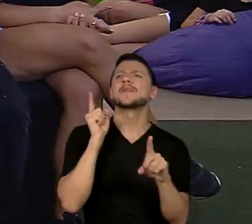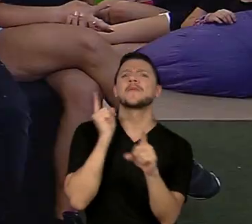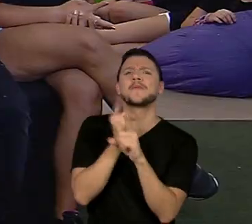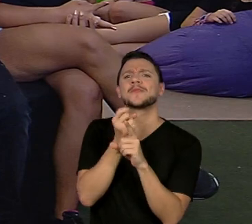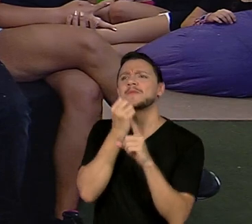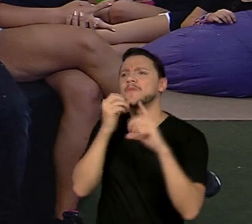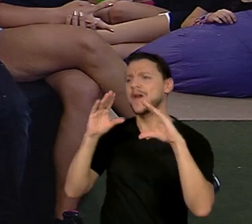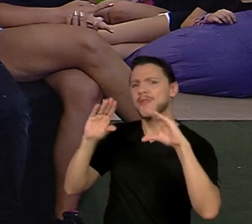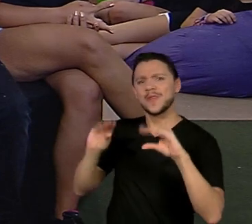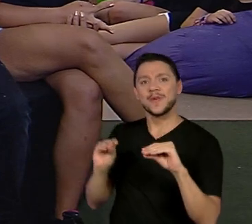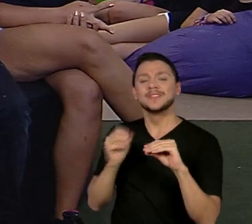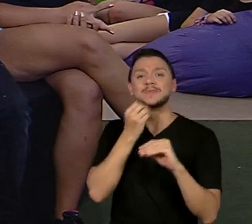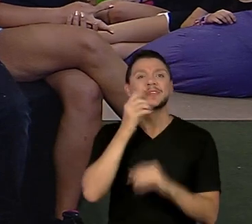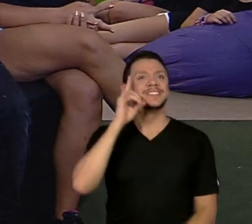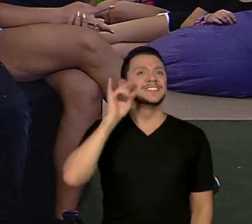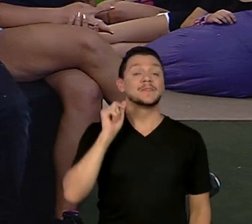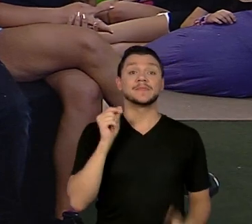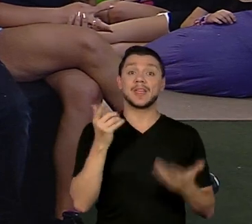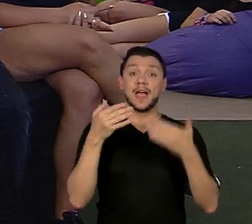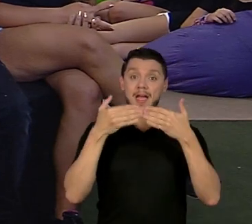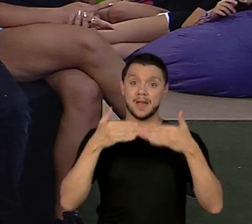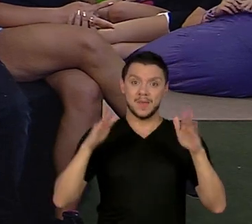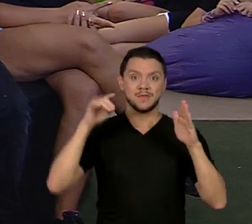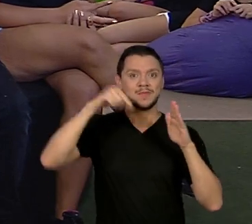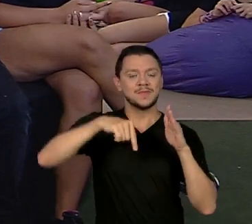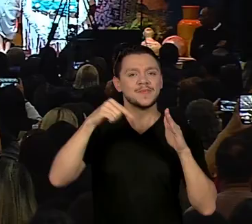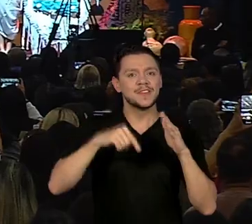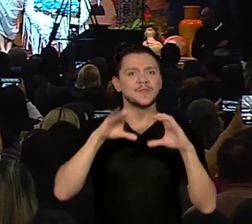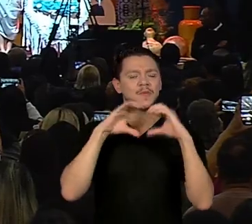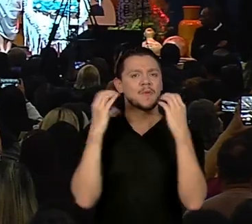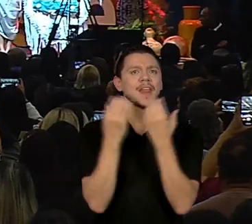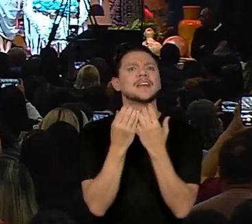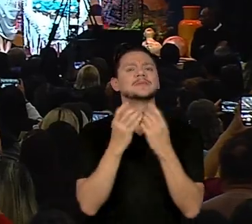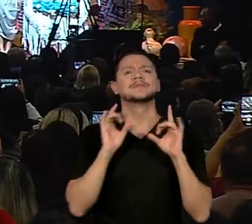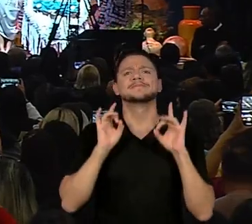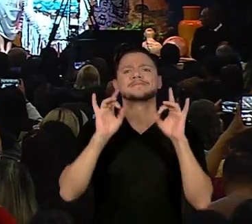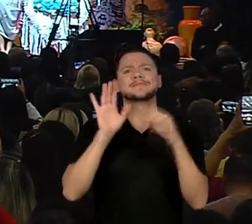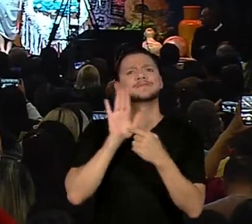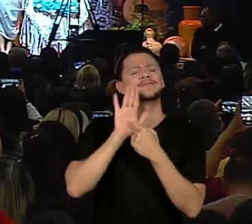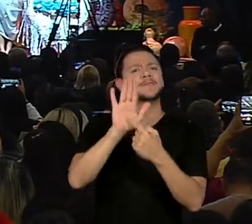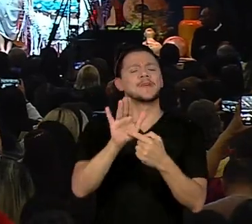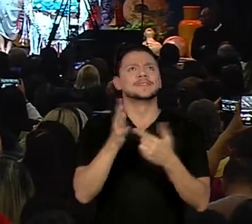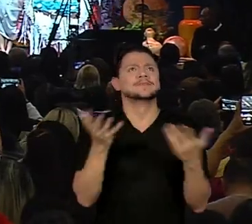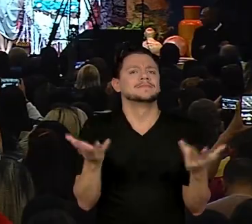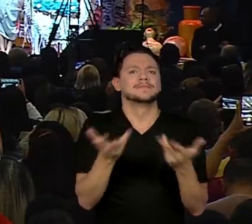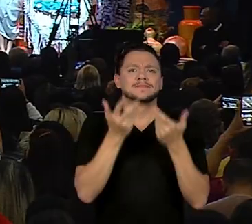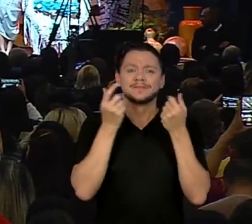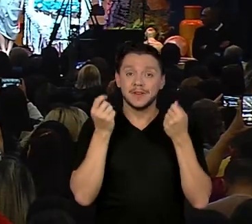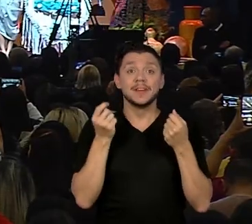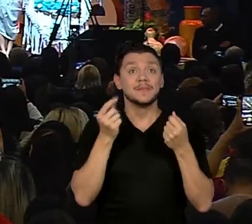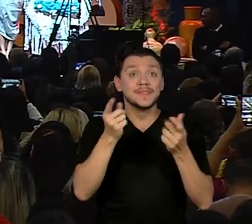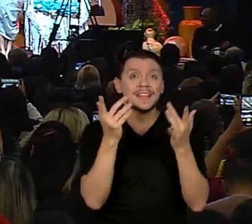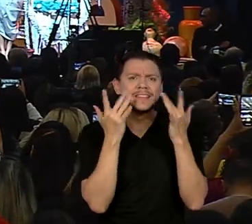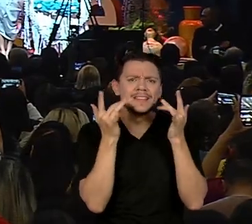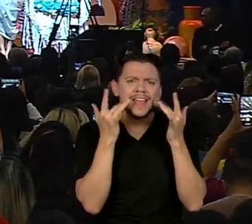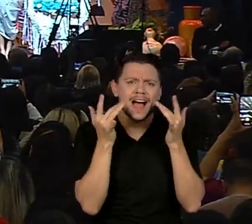Uma das aberturas desse congresso foi um espetáculo que deu um verdadeiro show. A peça foi muito,